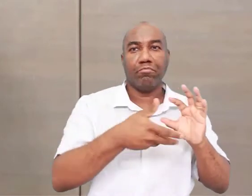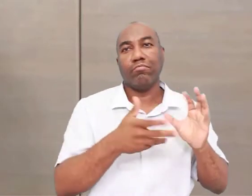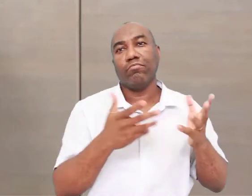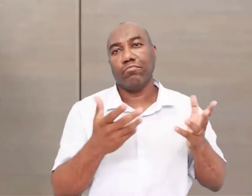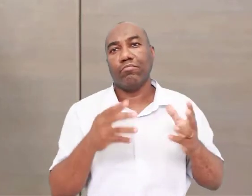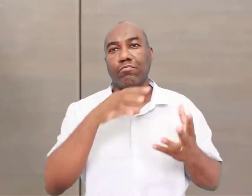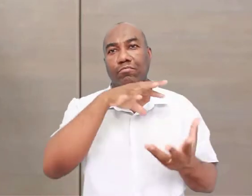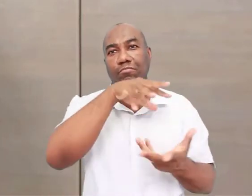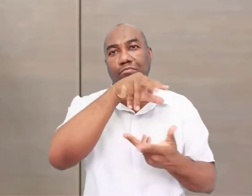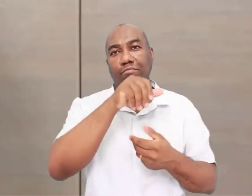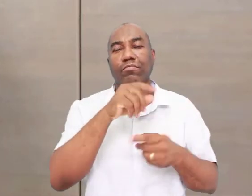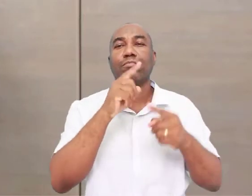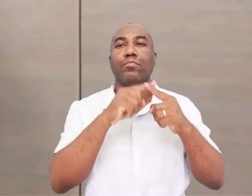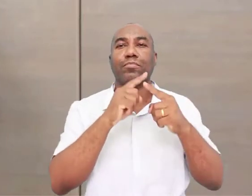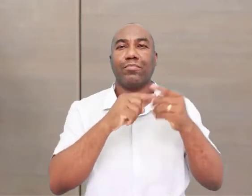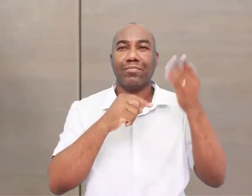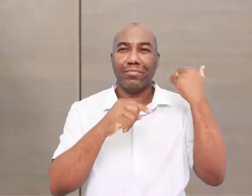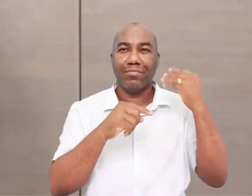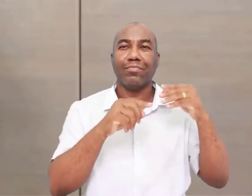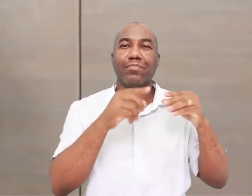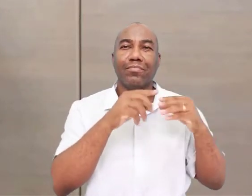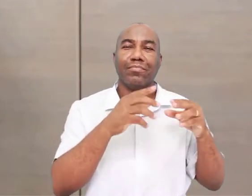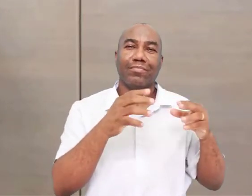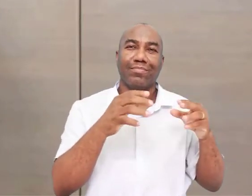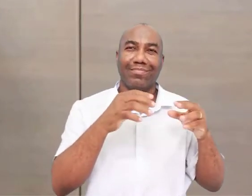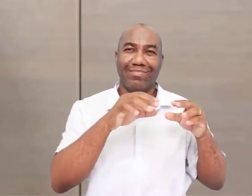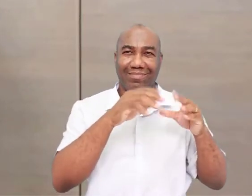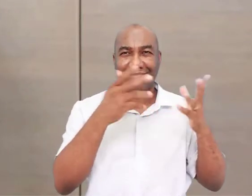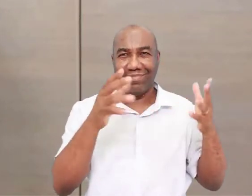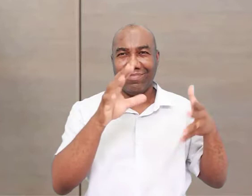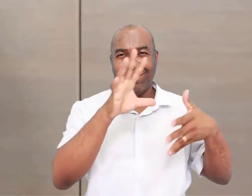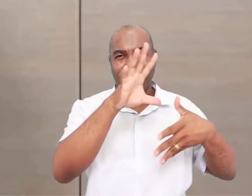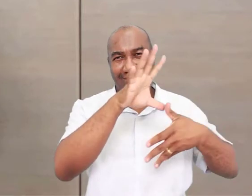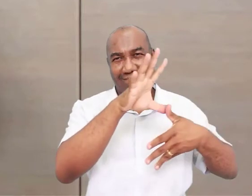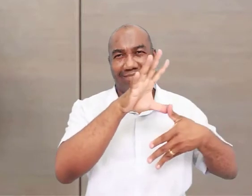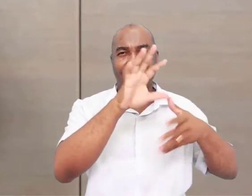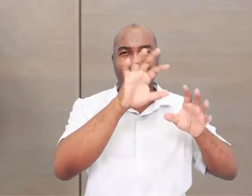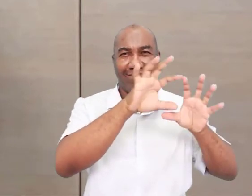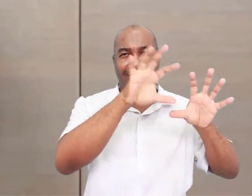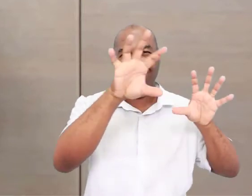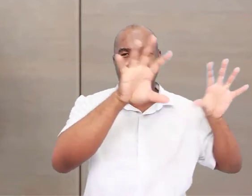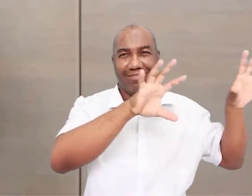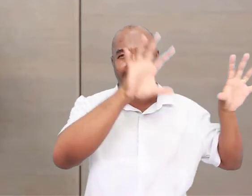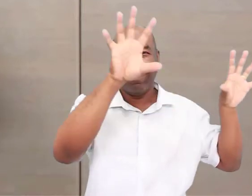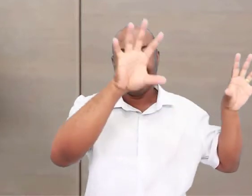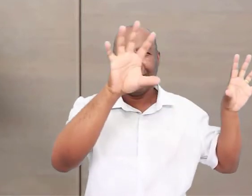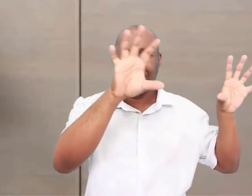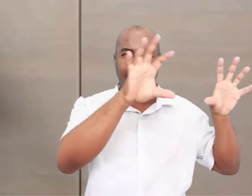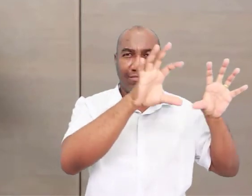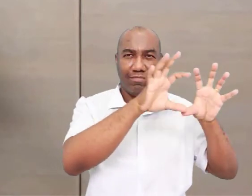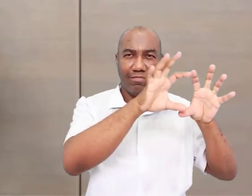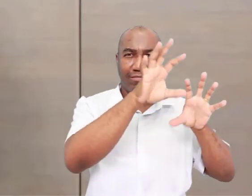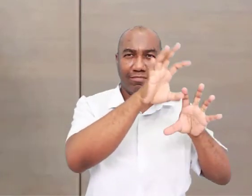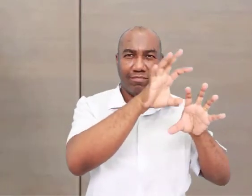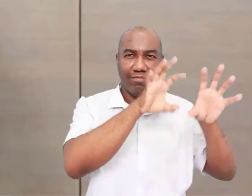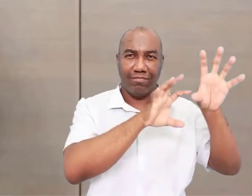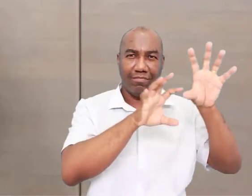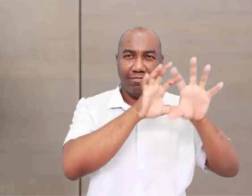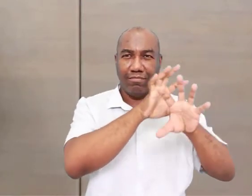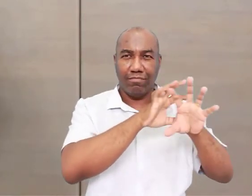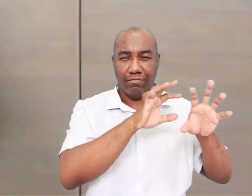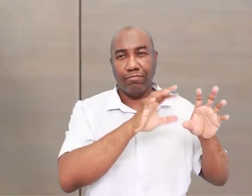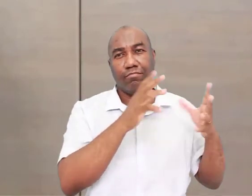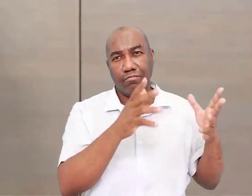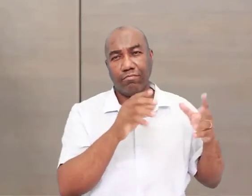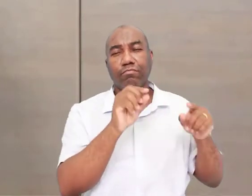gente, os continentes provavelmente estavam muito mais próximos do que hoje. Não era mais o Pangeia, né? Já tinha dividido os continentes. Já